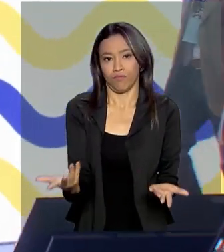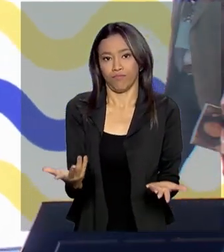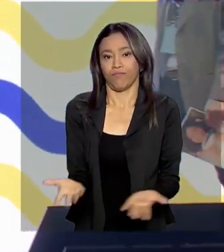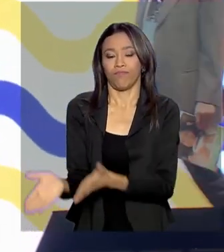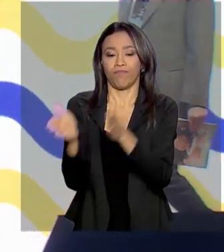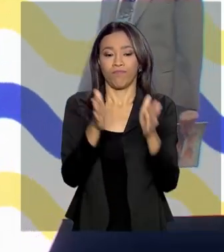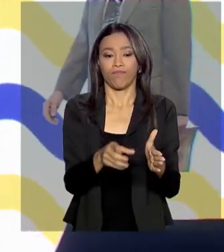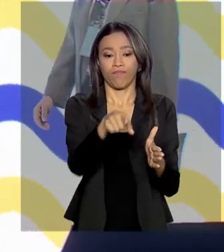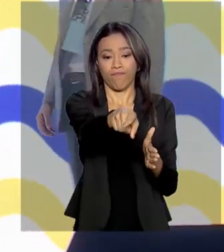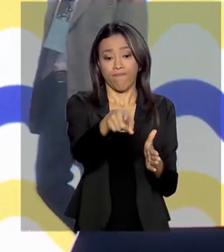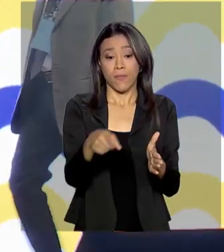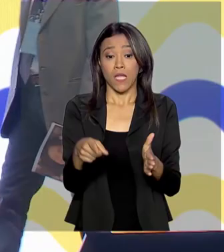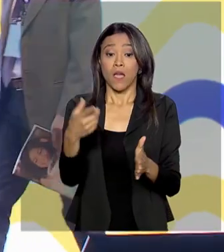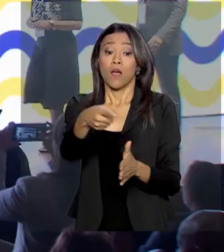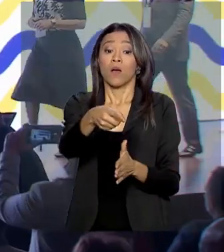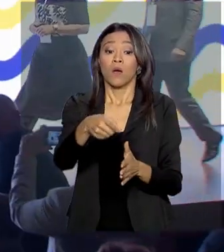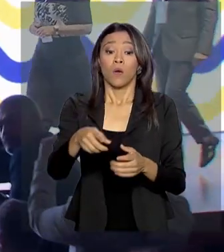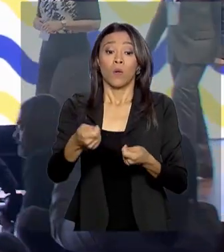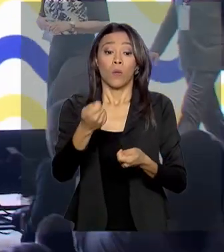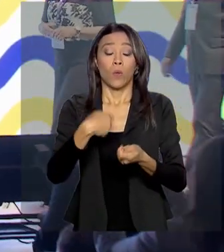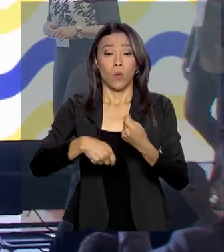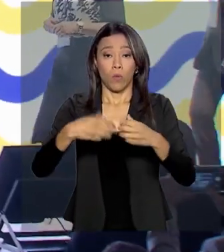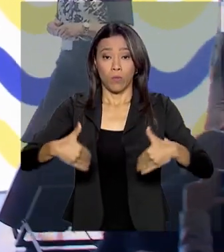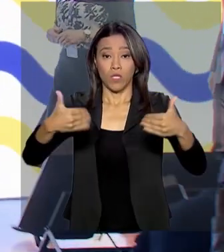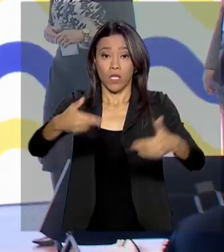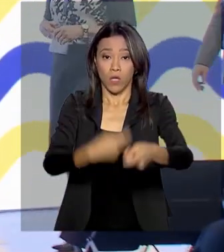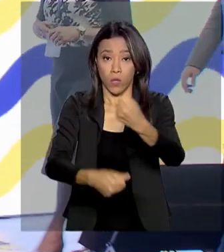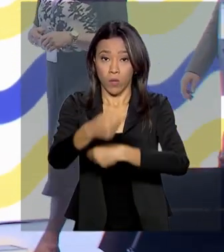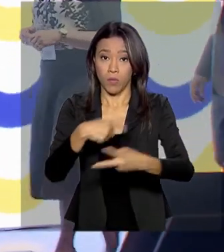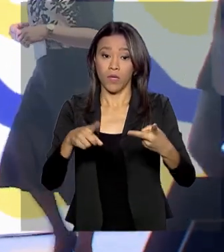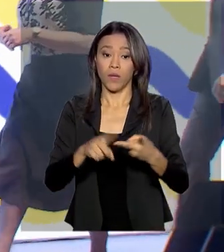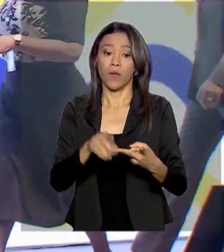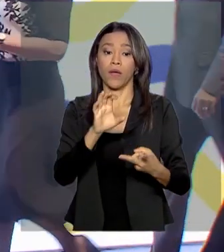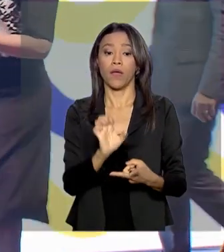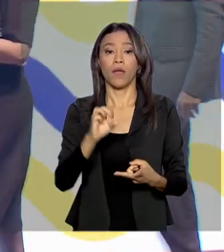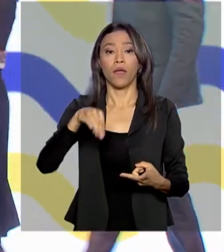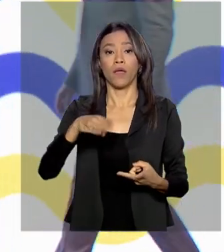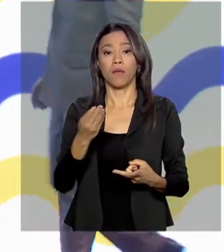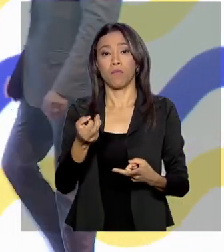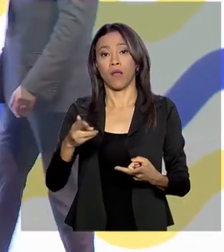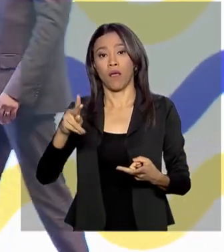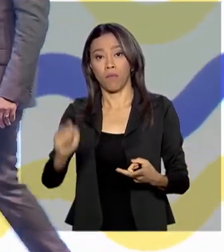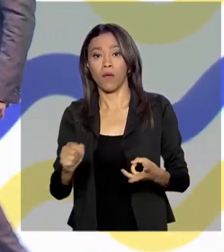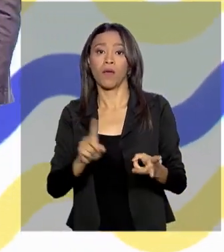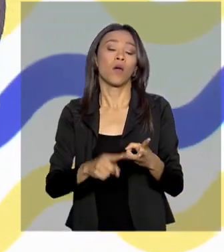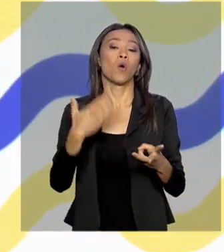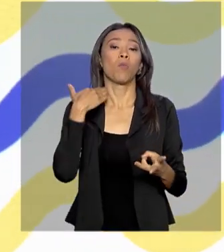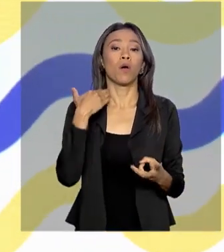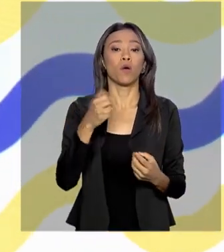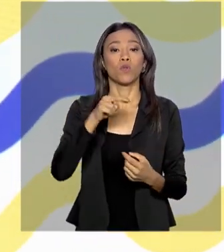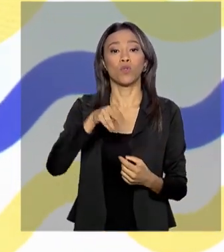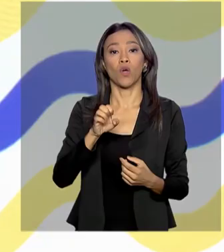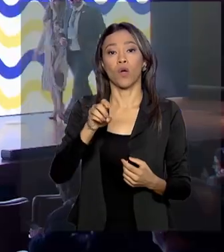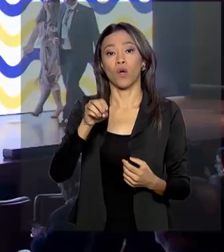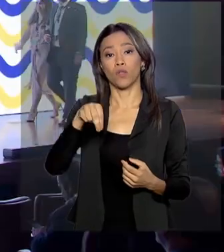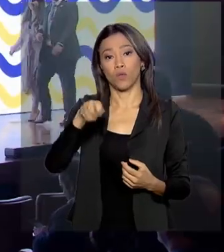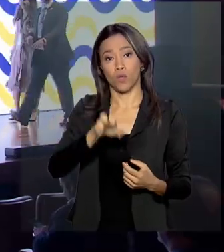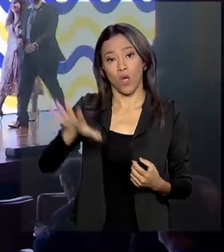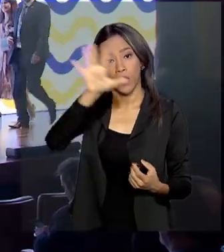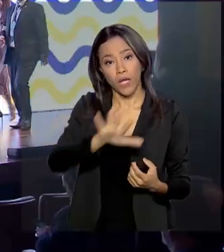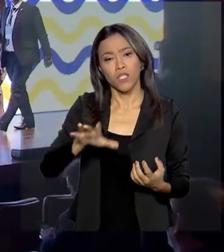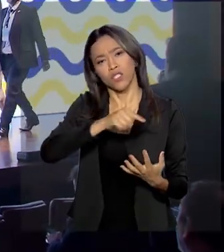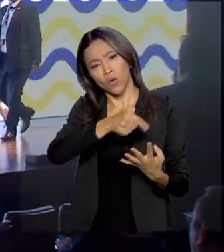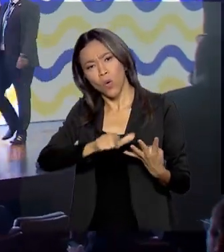Ministério da Economia, a Embrapa, o Banco do Nordeste e a Controladoria Geral da União foram alguns dos órgãos